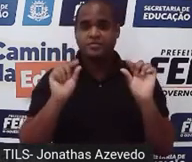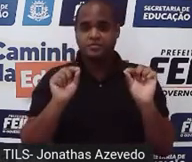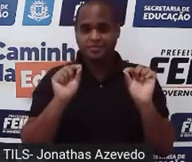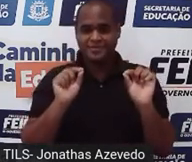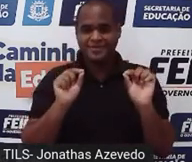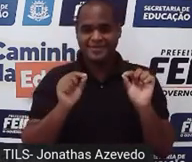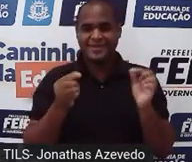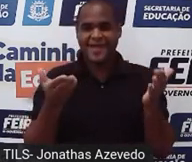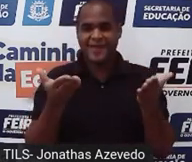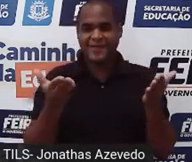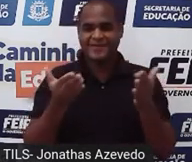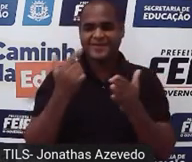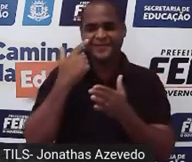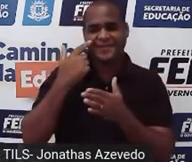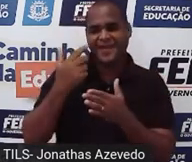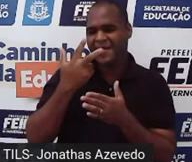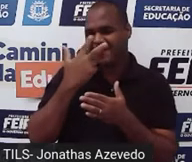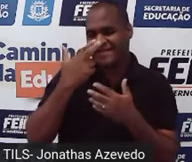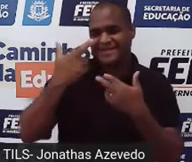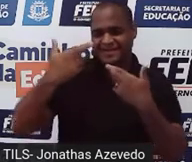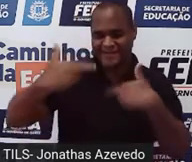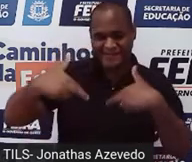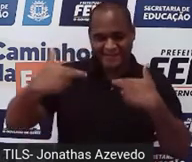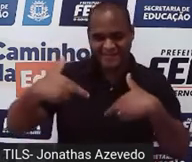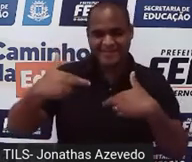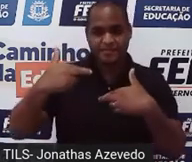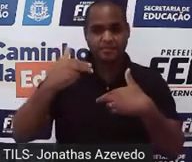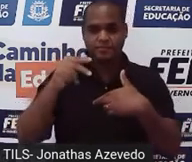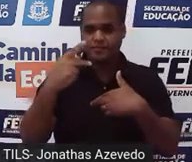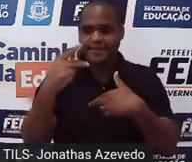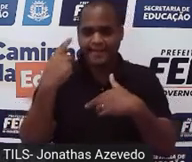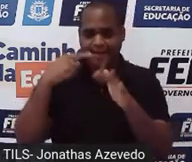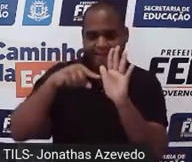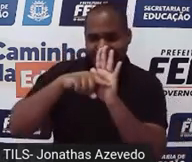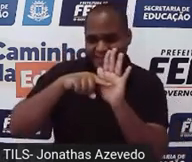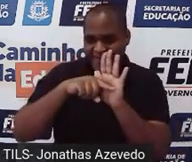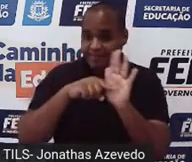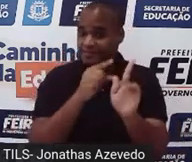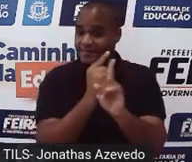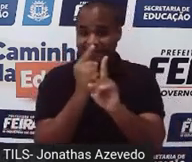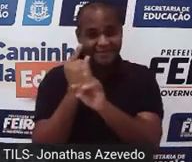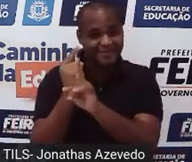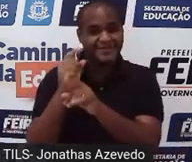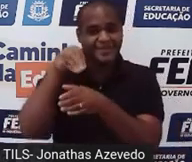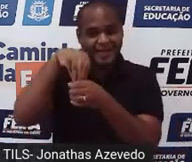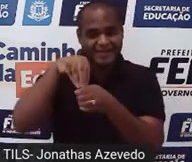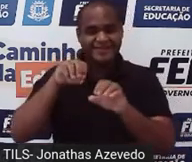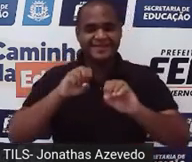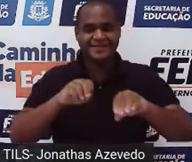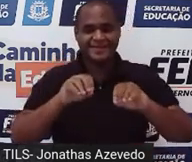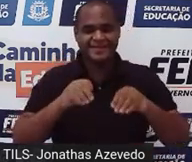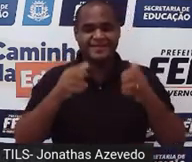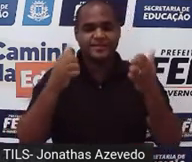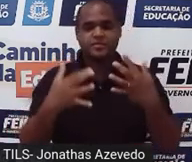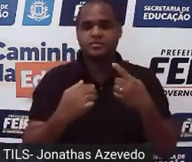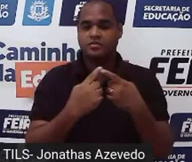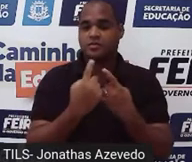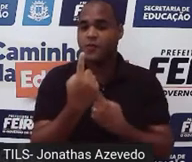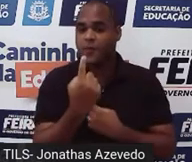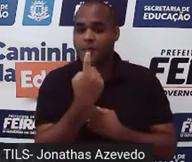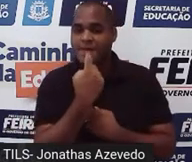sempre faz esse momentozinho de avaliação, né? Aqui dentro da aula. Então, número 1 em vermelho para pouco.